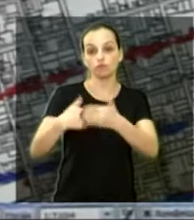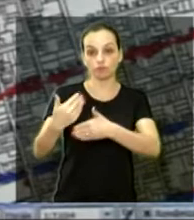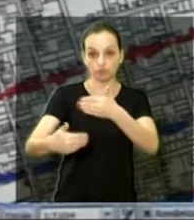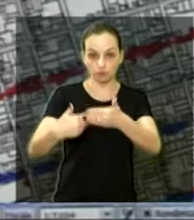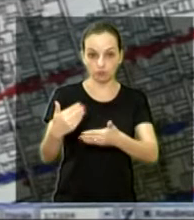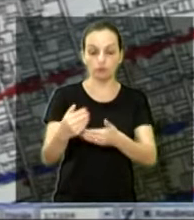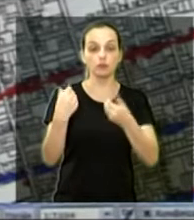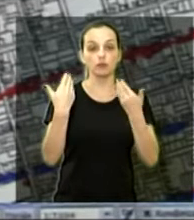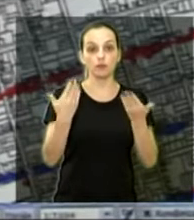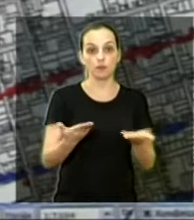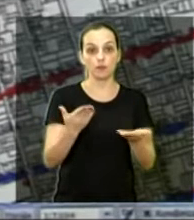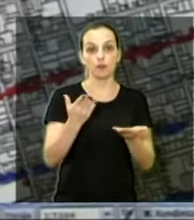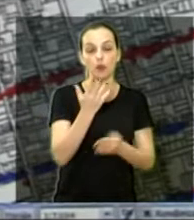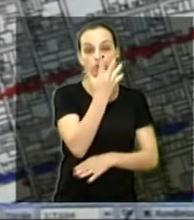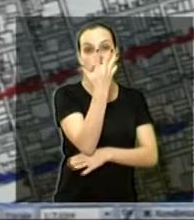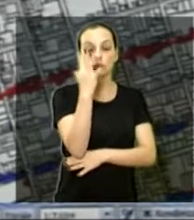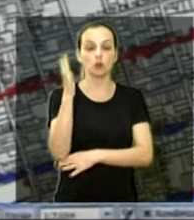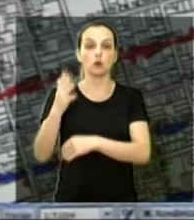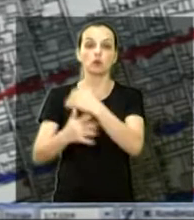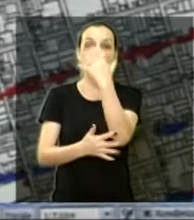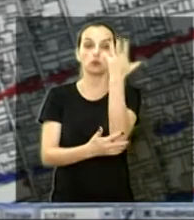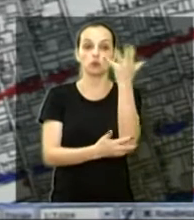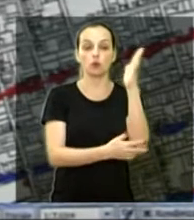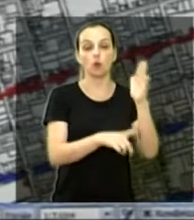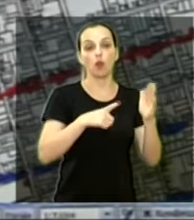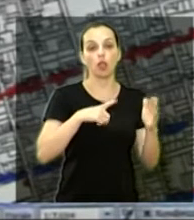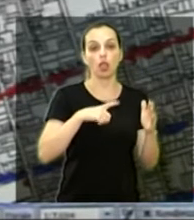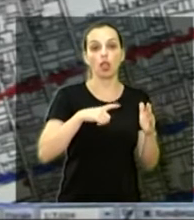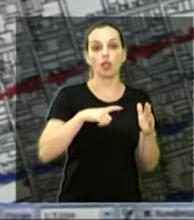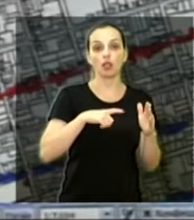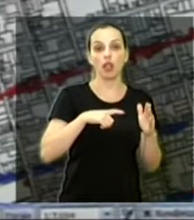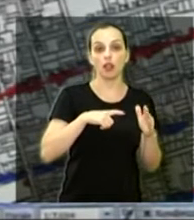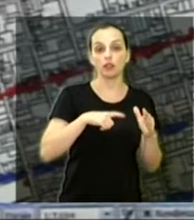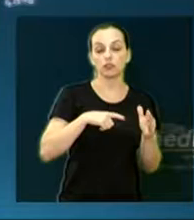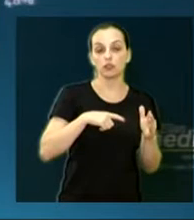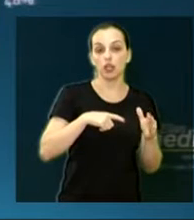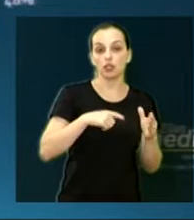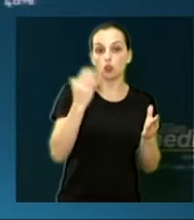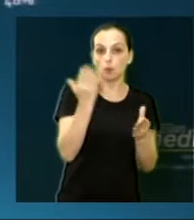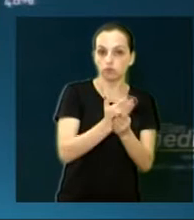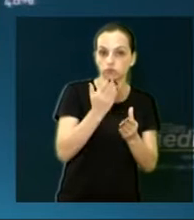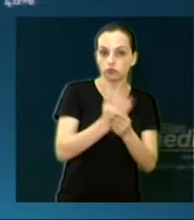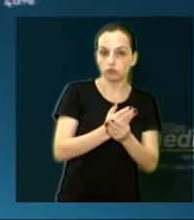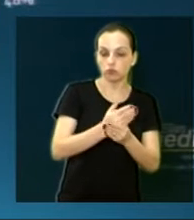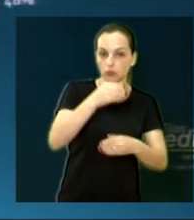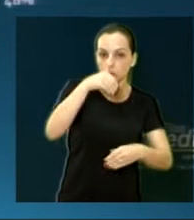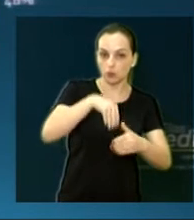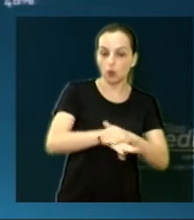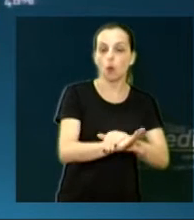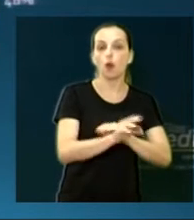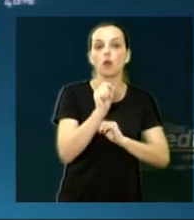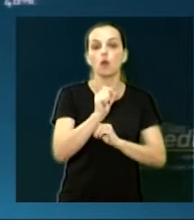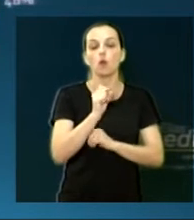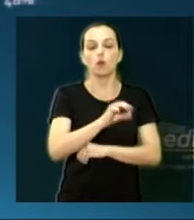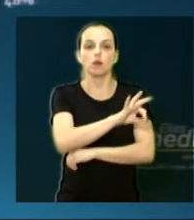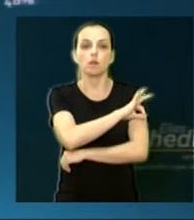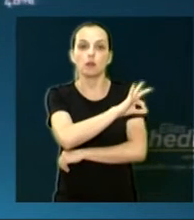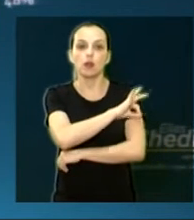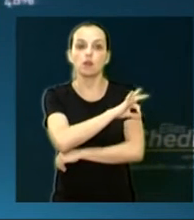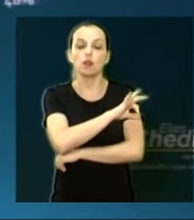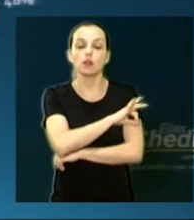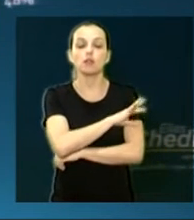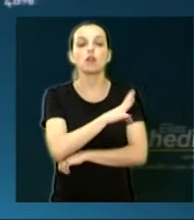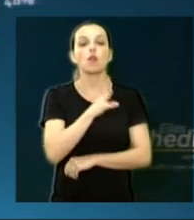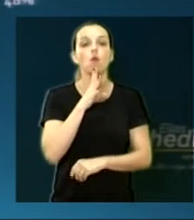Enfim, toda uma arborização. Isso aí tem dentro do computador, então. E a Prefeitura teria condições de, por exemplo,